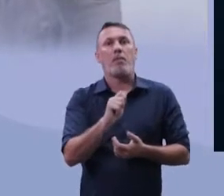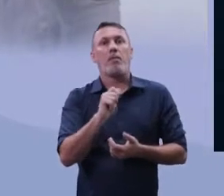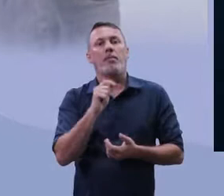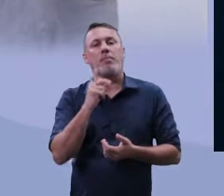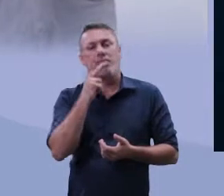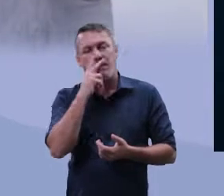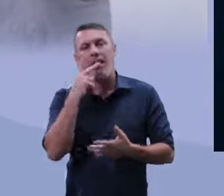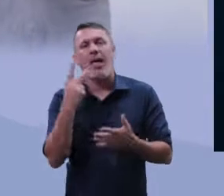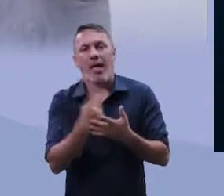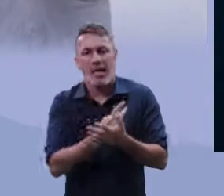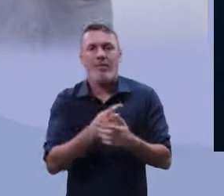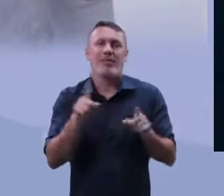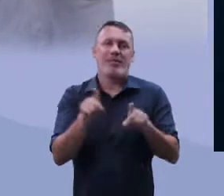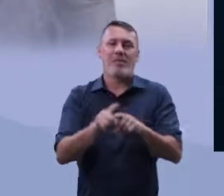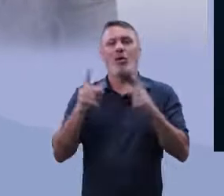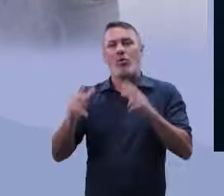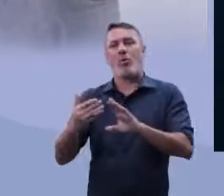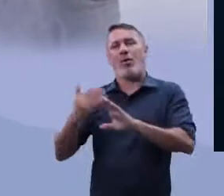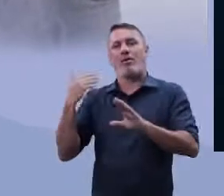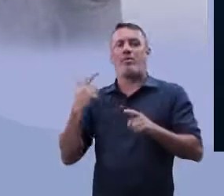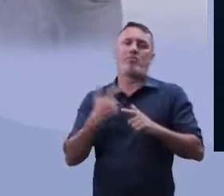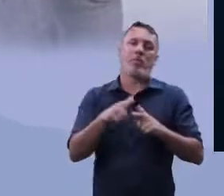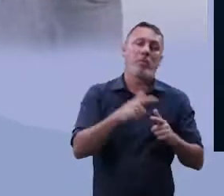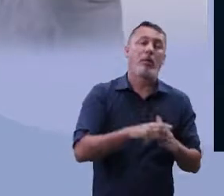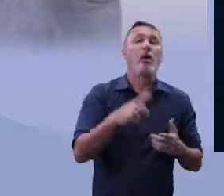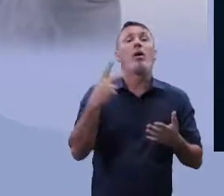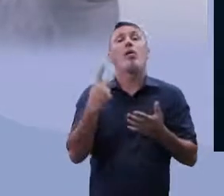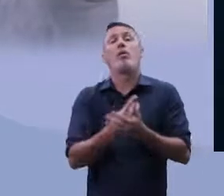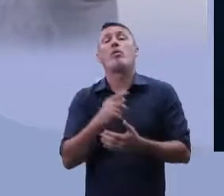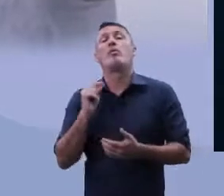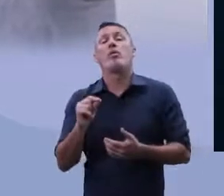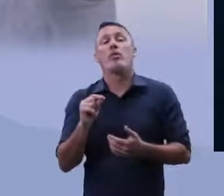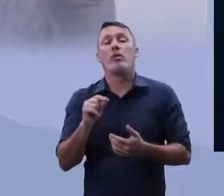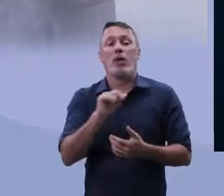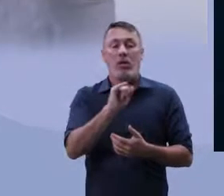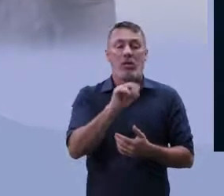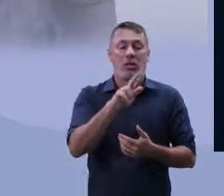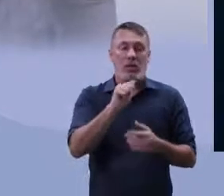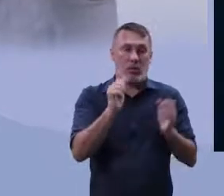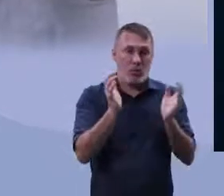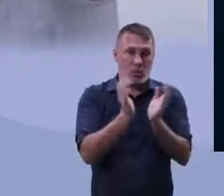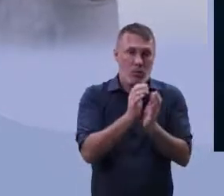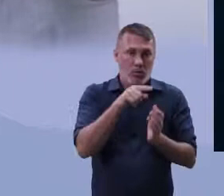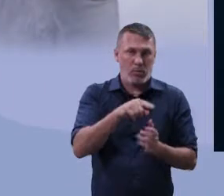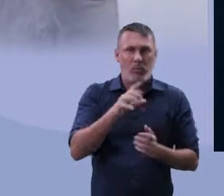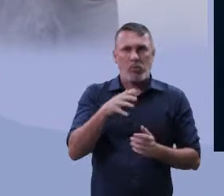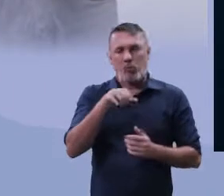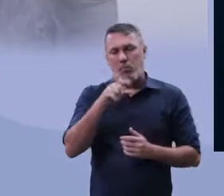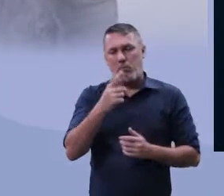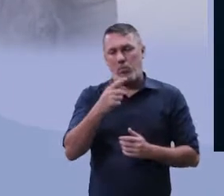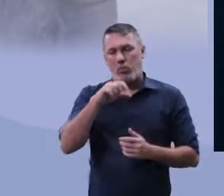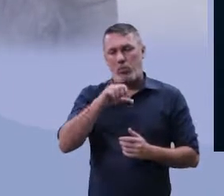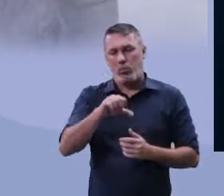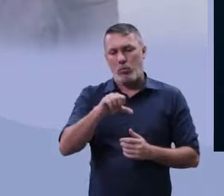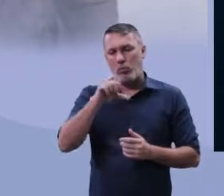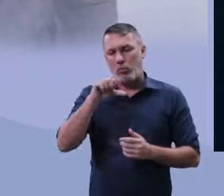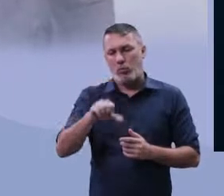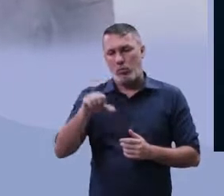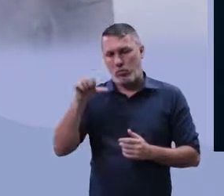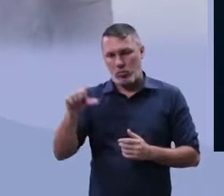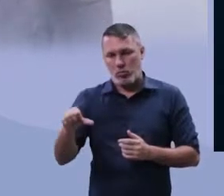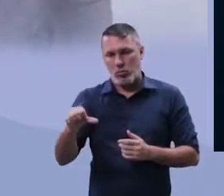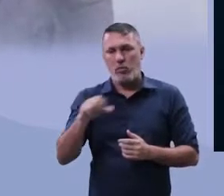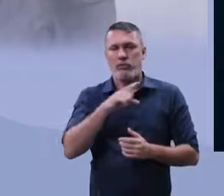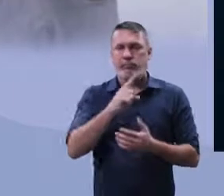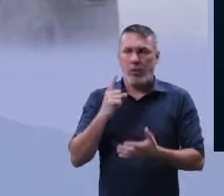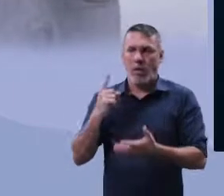de forma errada, assim como outros. E aí o que aconteceu fora que, em 99, eles fizeram um acordo,